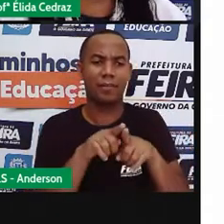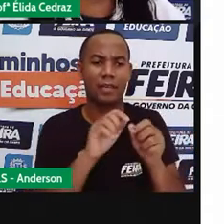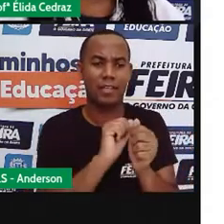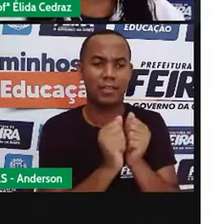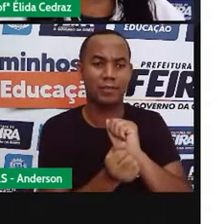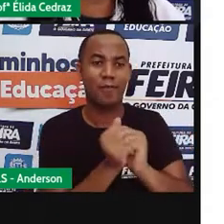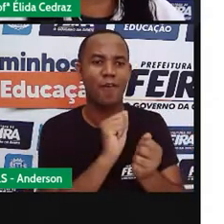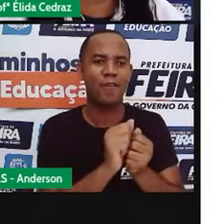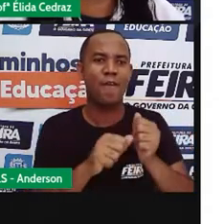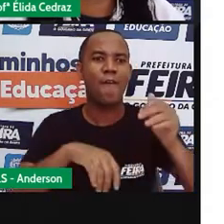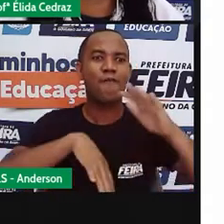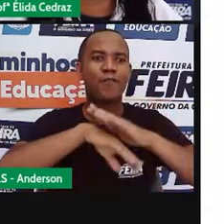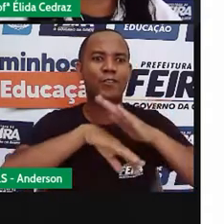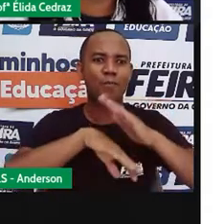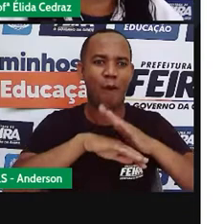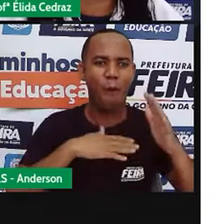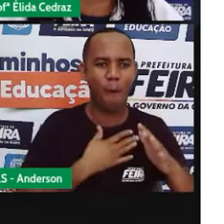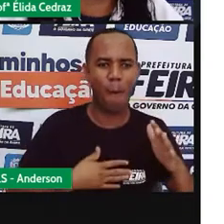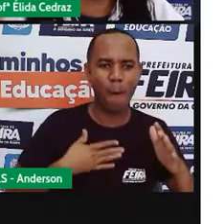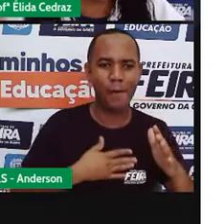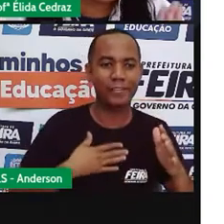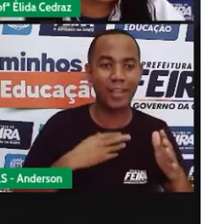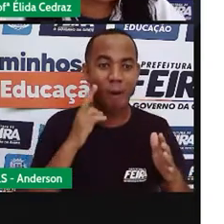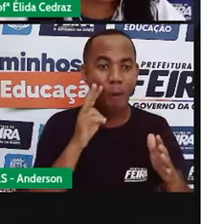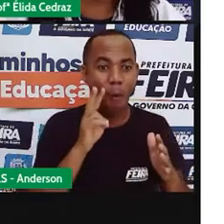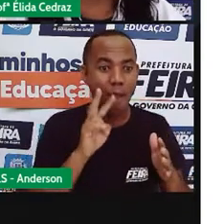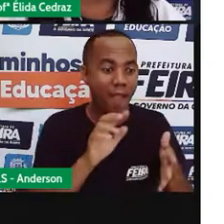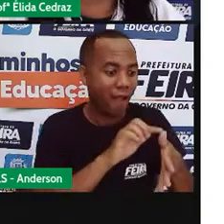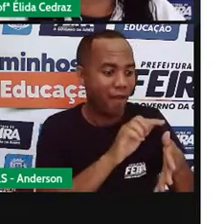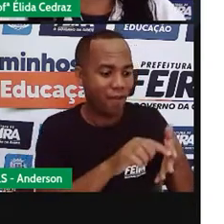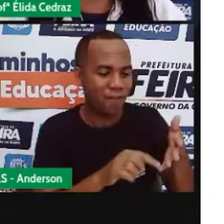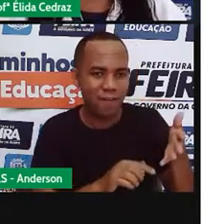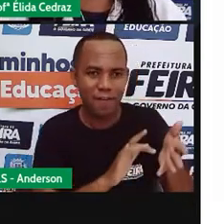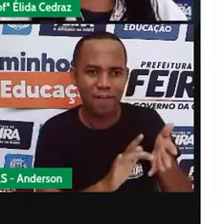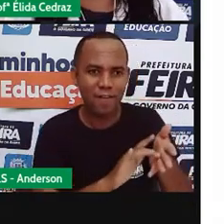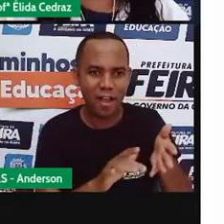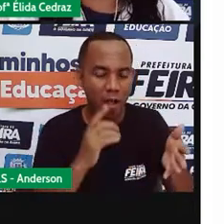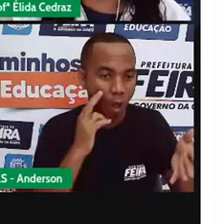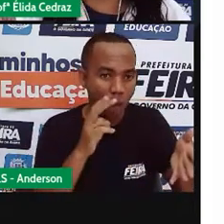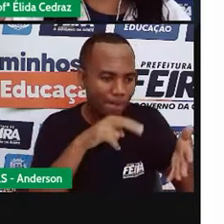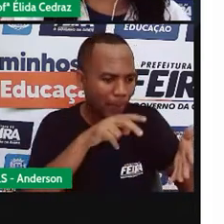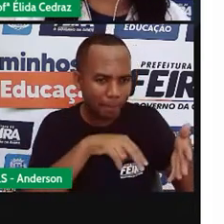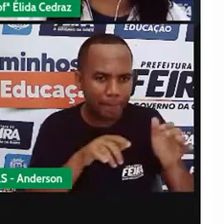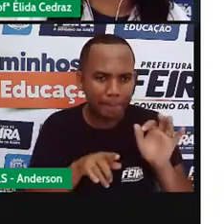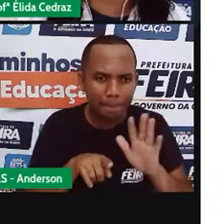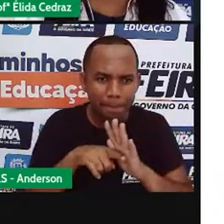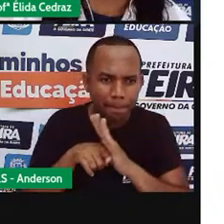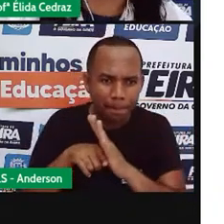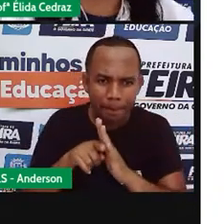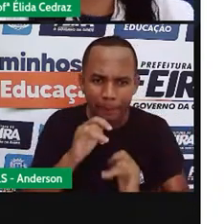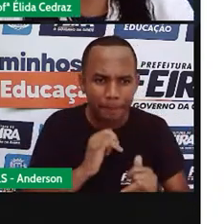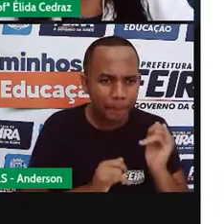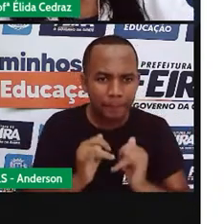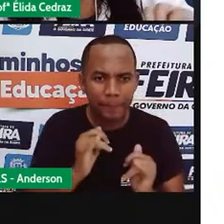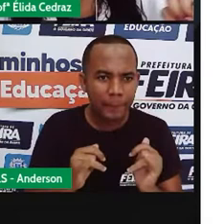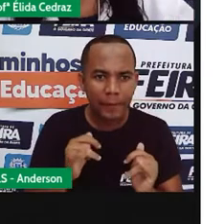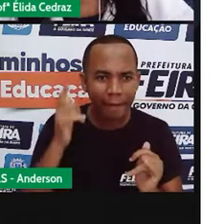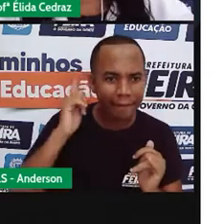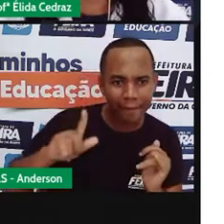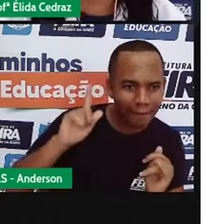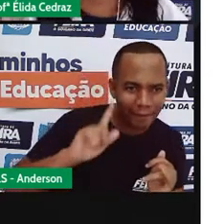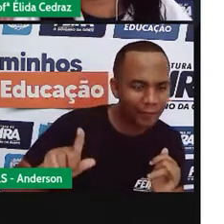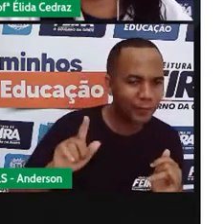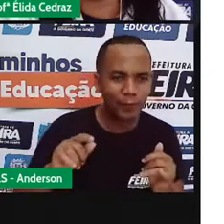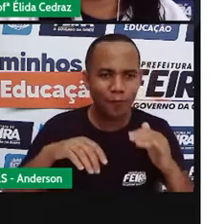meninos mesmo que gostam muito de futebol, de ficar antenados de como é que está o time, o Flamengo, como é que está o